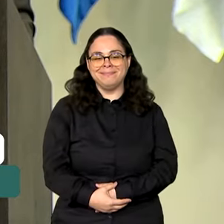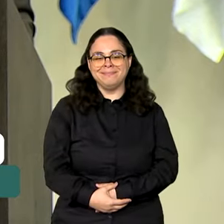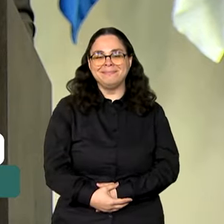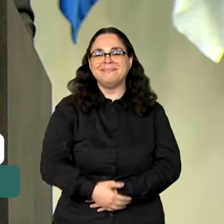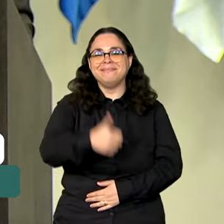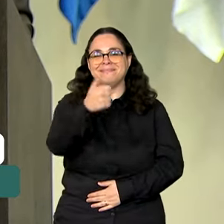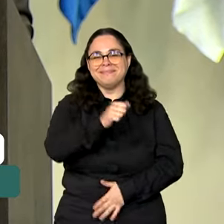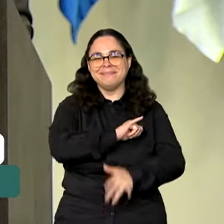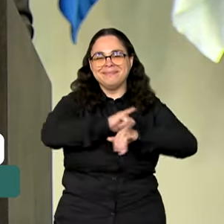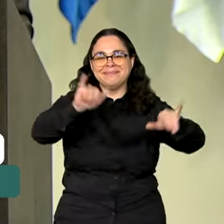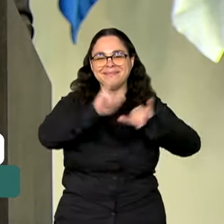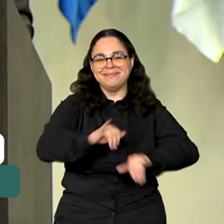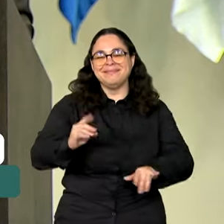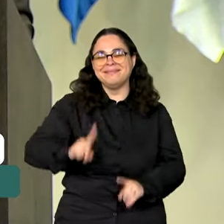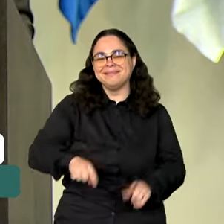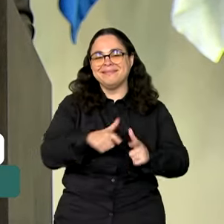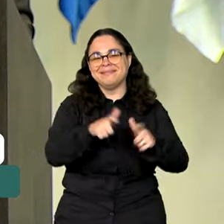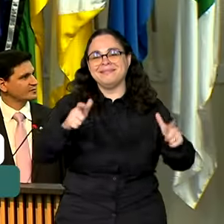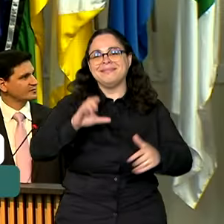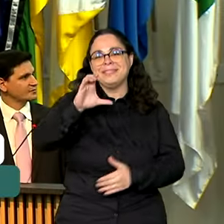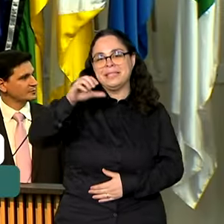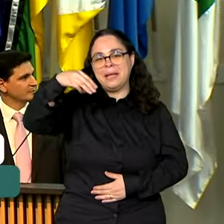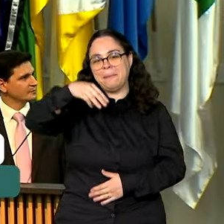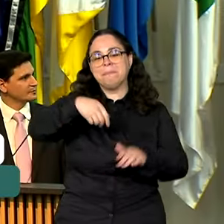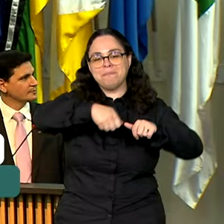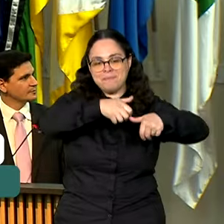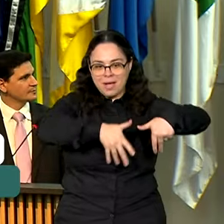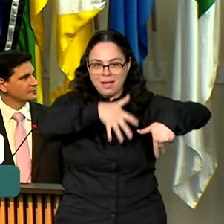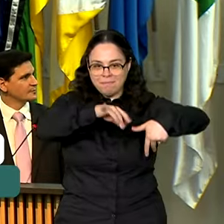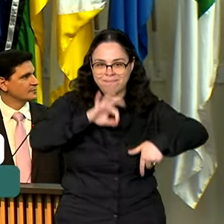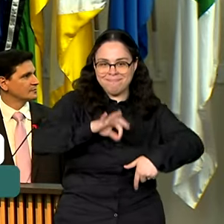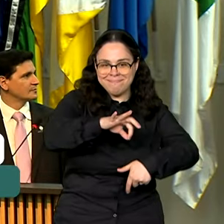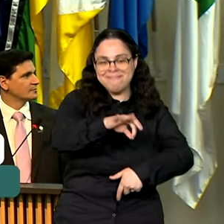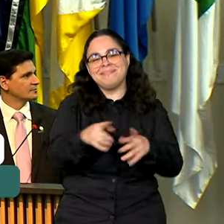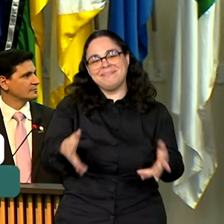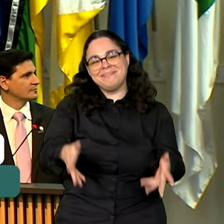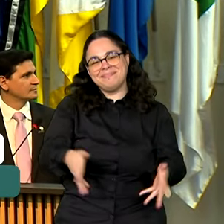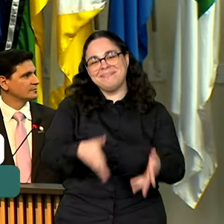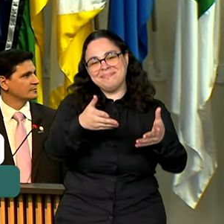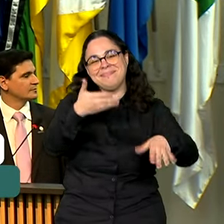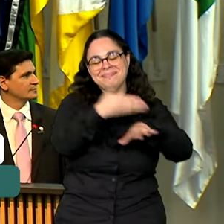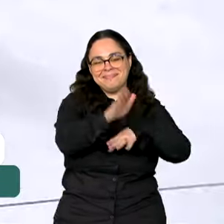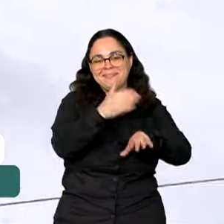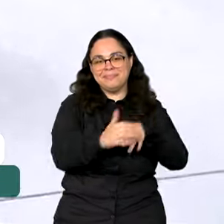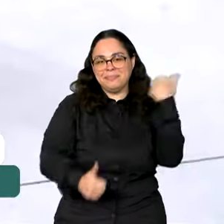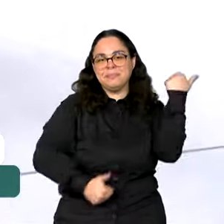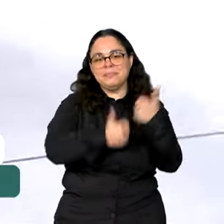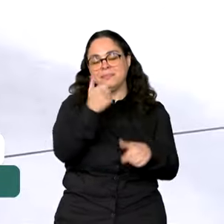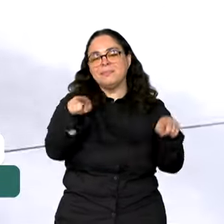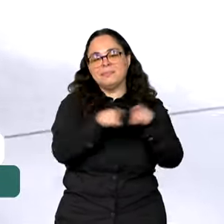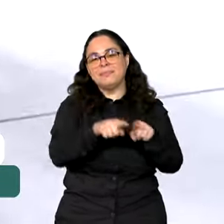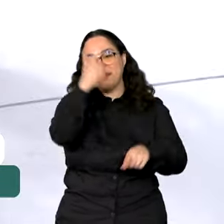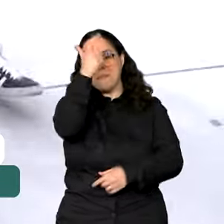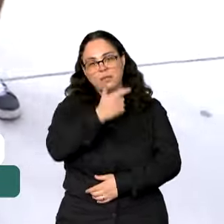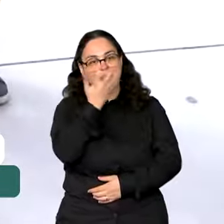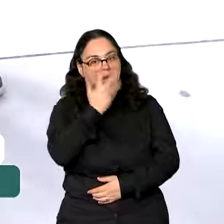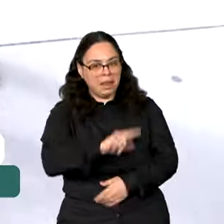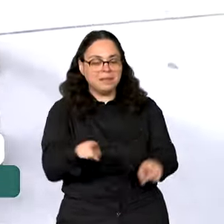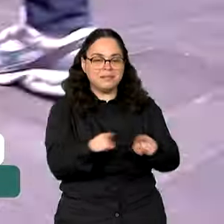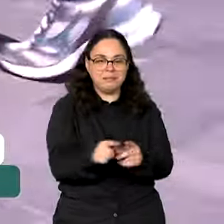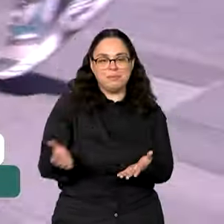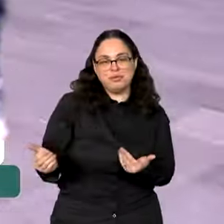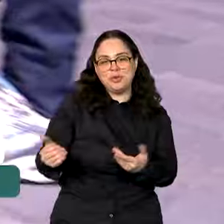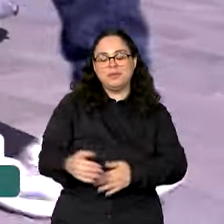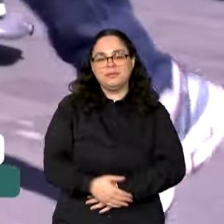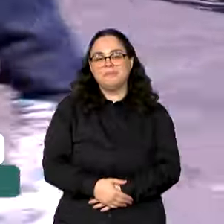anunciada foi a ampliação do CMA, que promove o acesso à prática portuguesa para crianças e jovens.